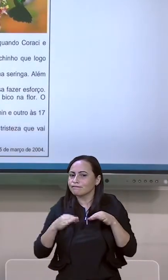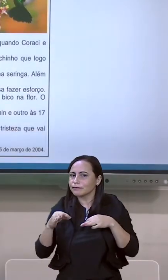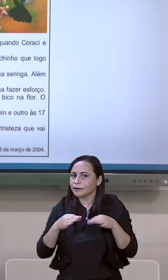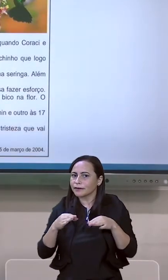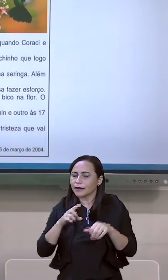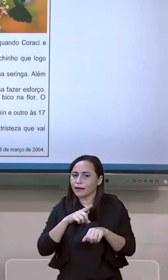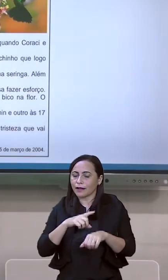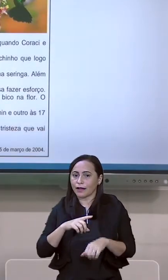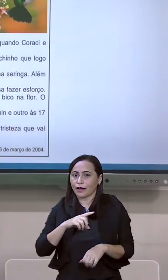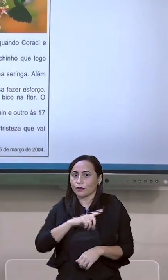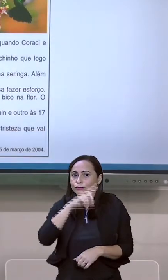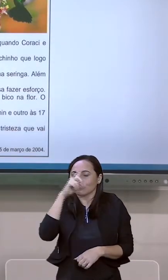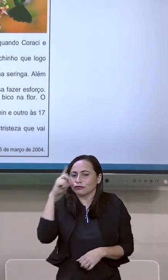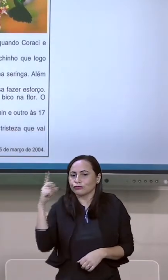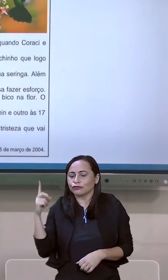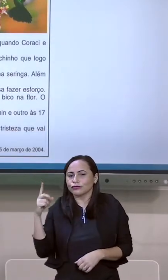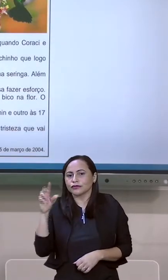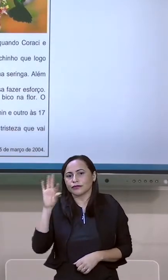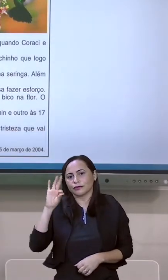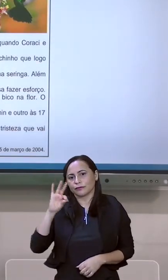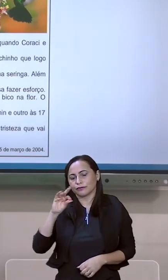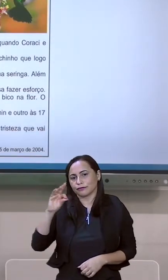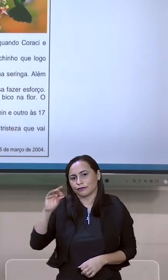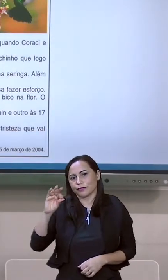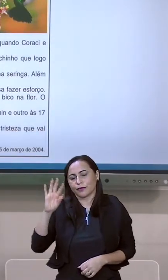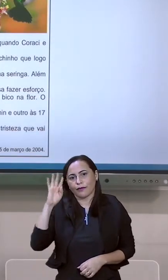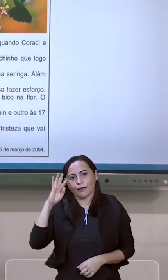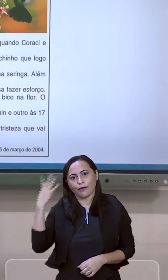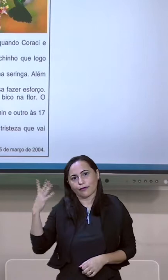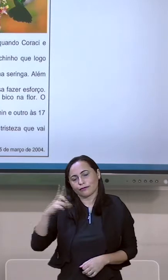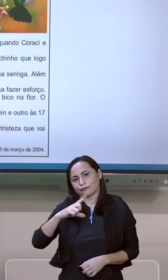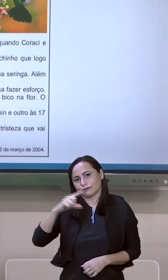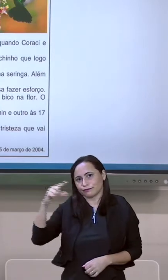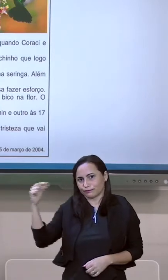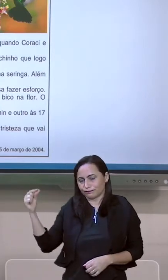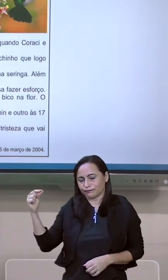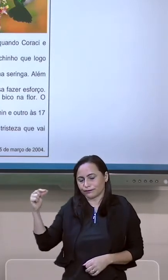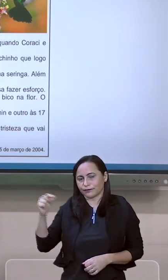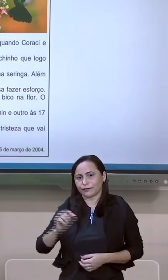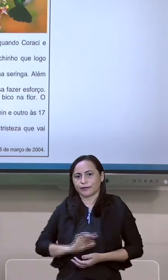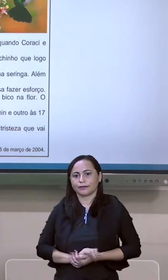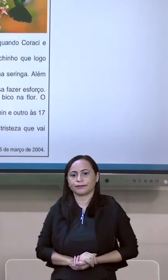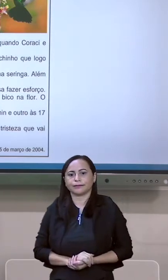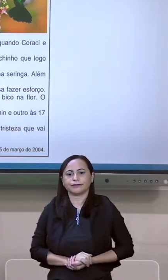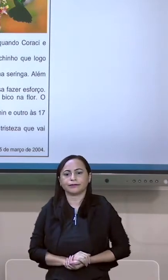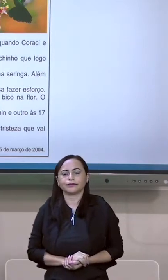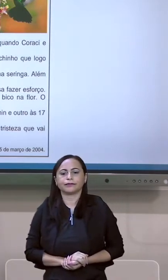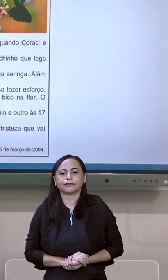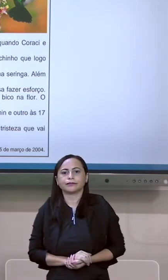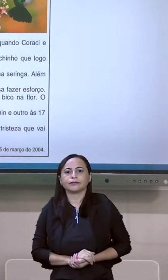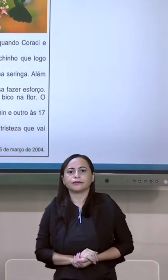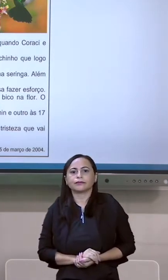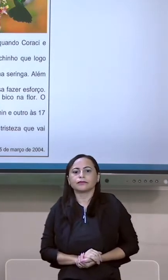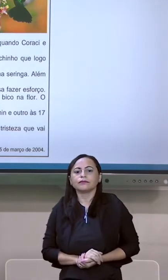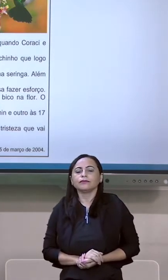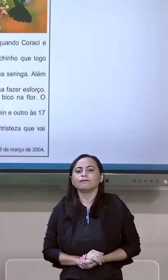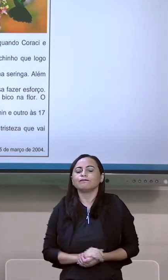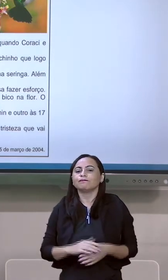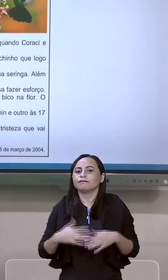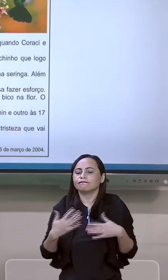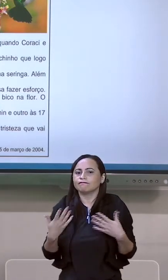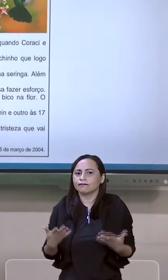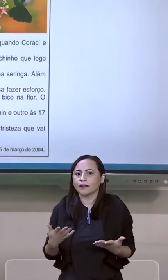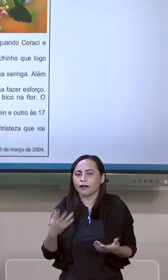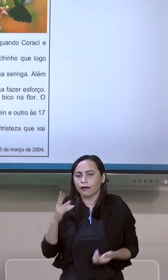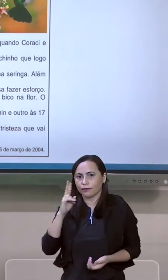jornal O Estado de São Paulo, 25 de março de 2004. Então,